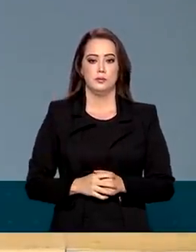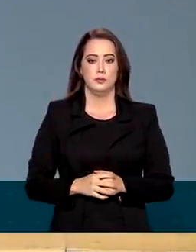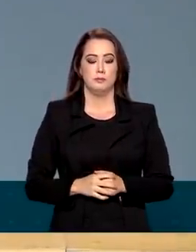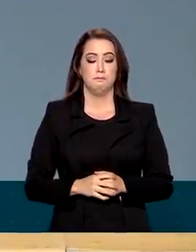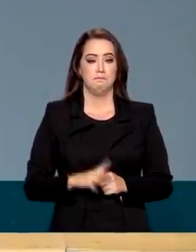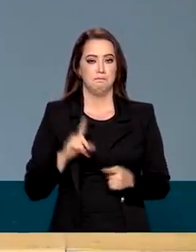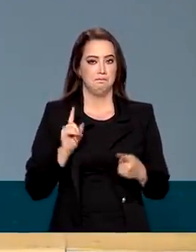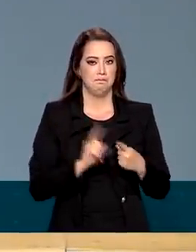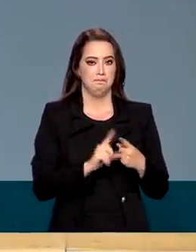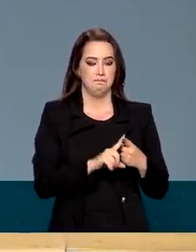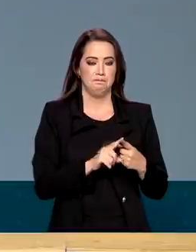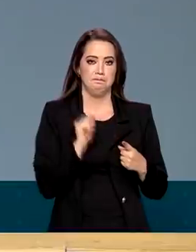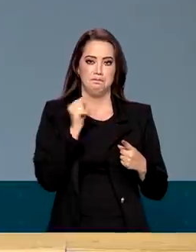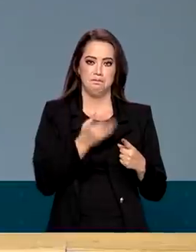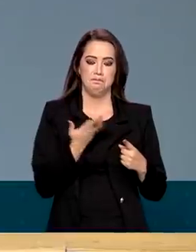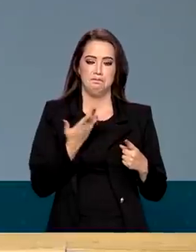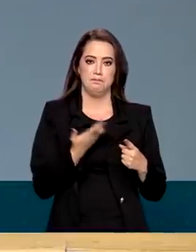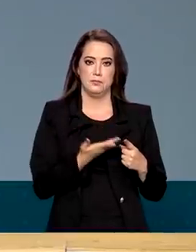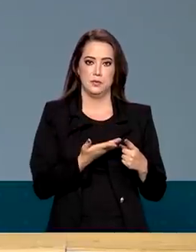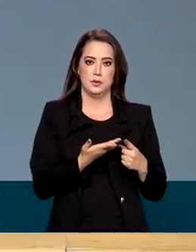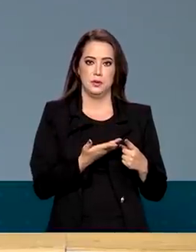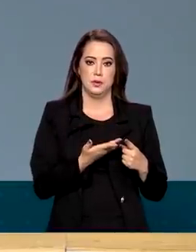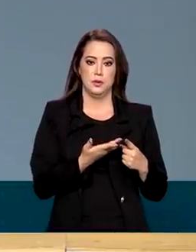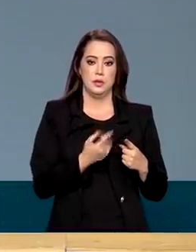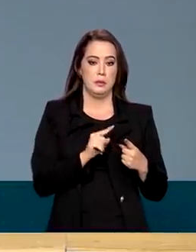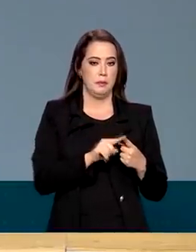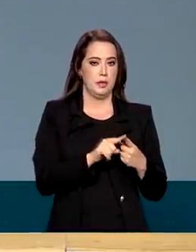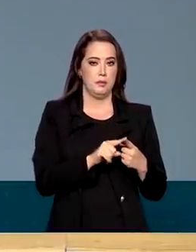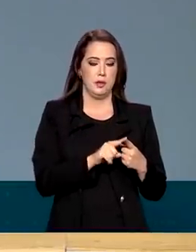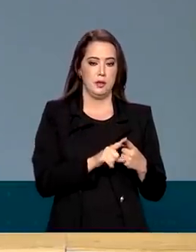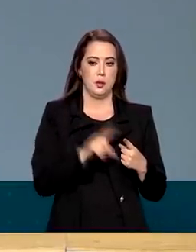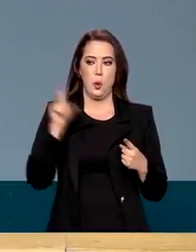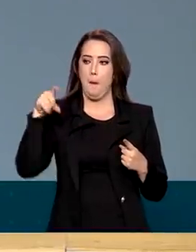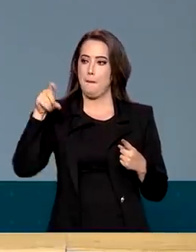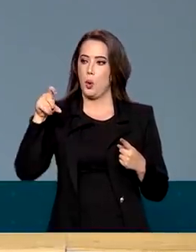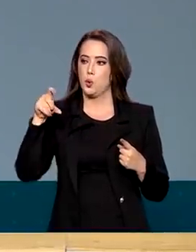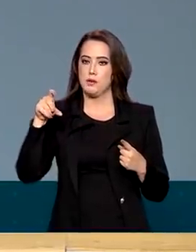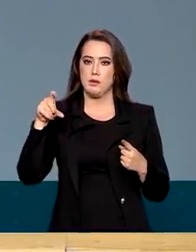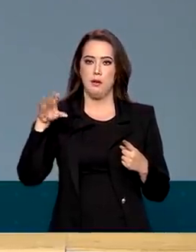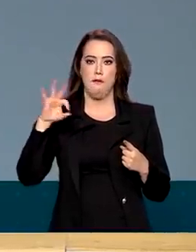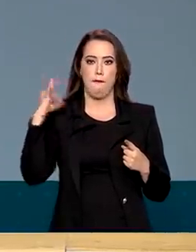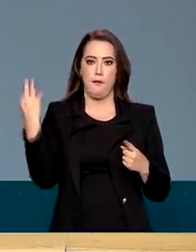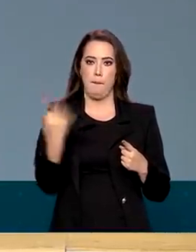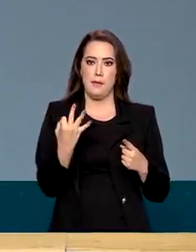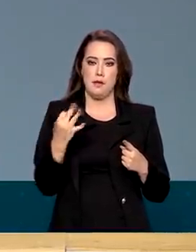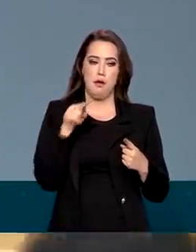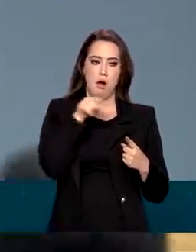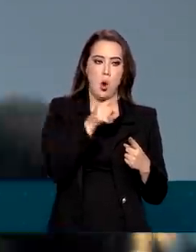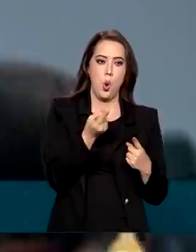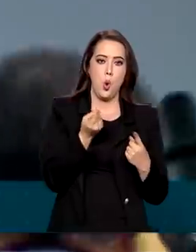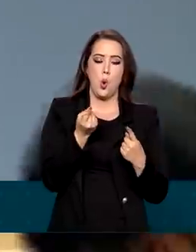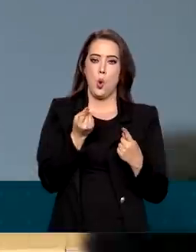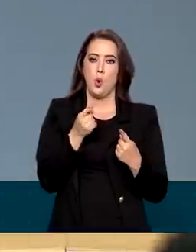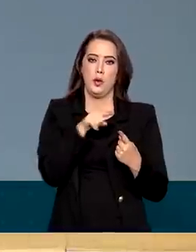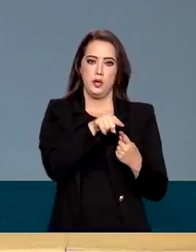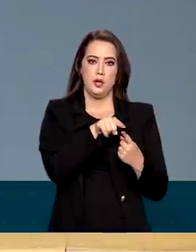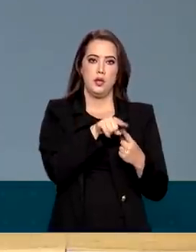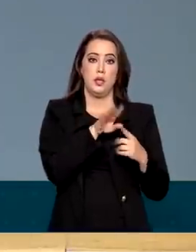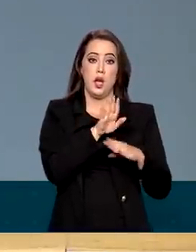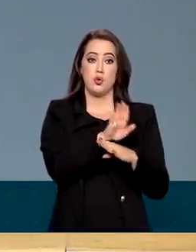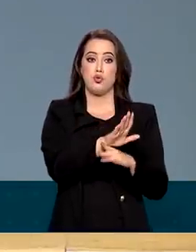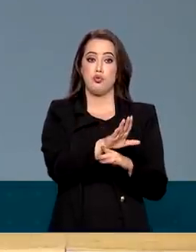Primeiro, esse ponto do Bolsa versus auxílio, só para os senhores entenderem, porque tem uma lógica,